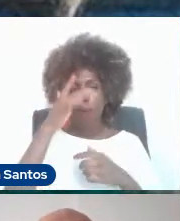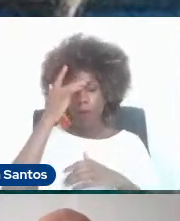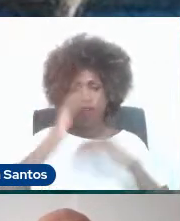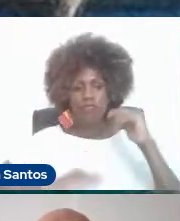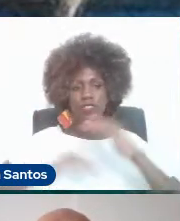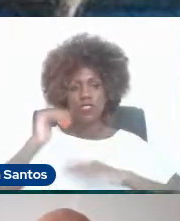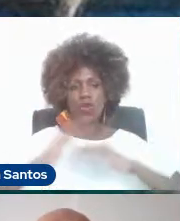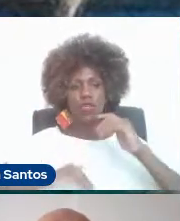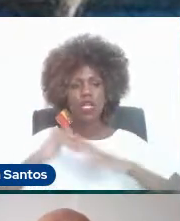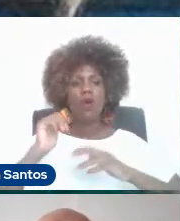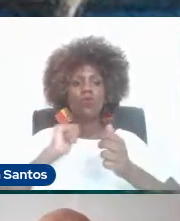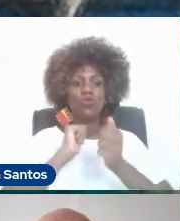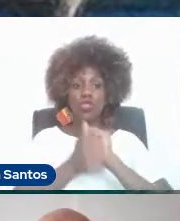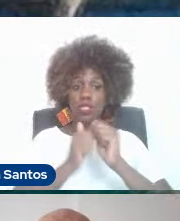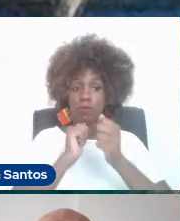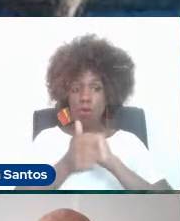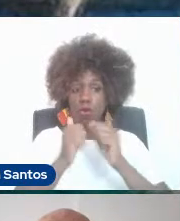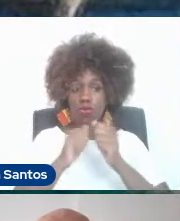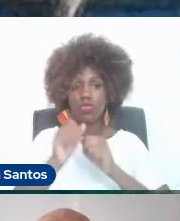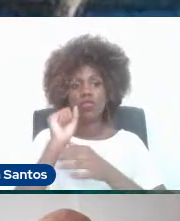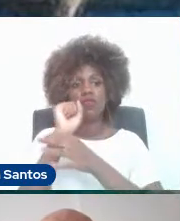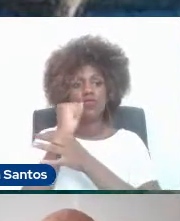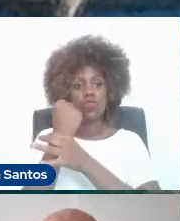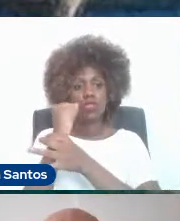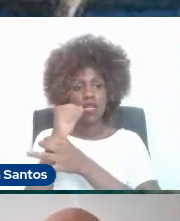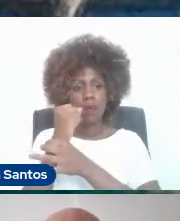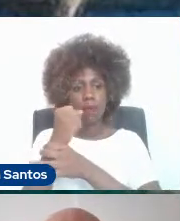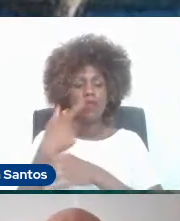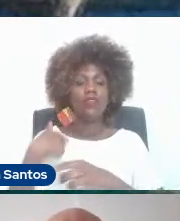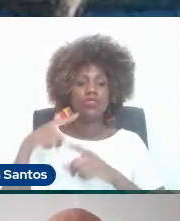também com fisioterapia de recuperação,